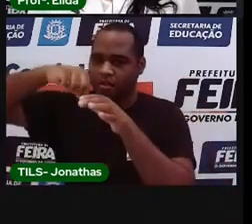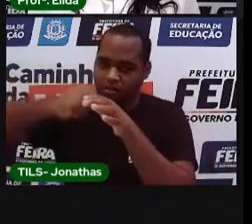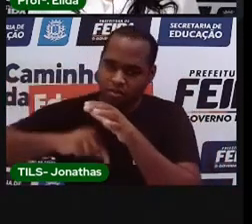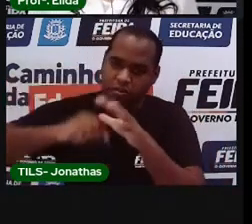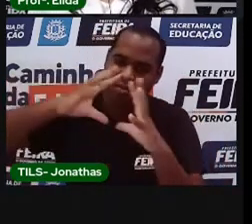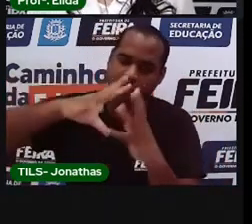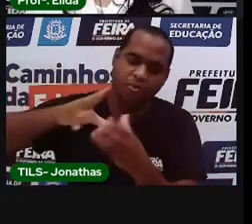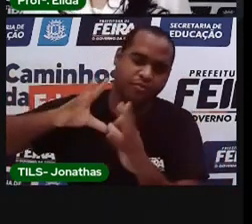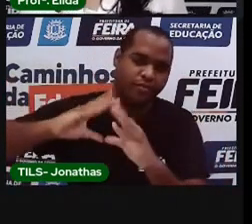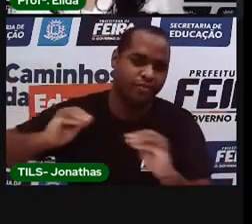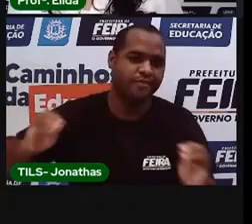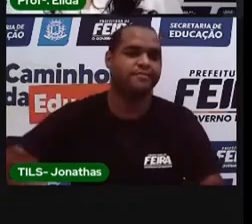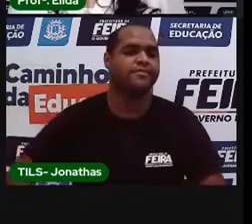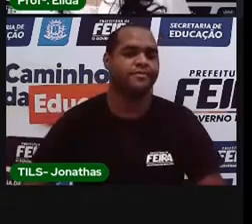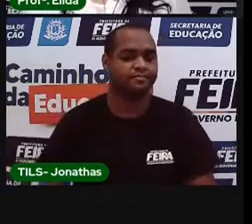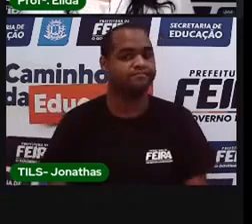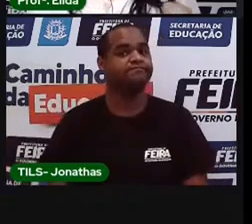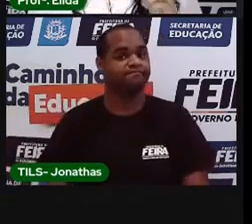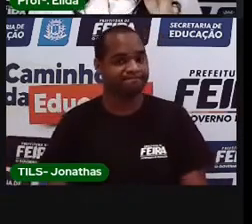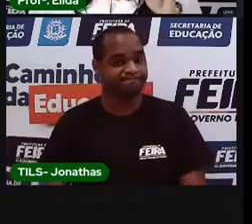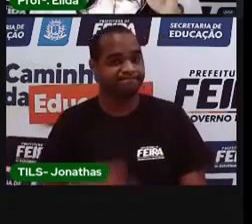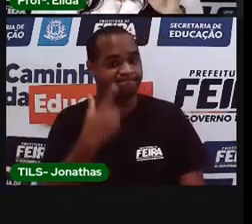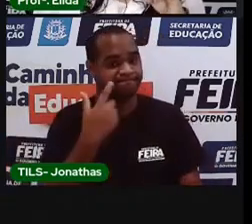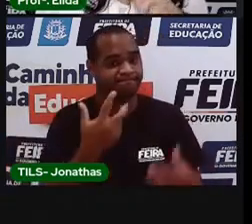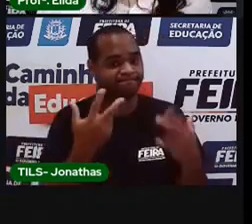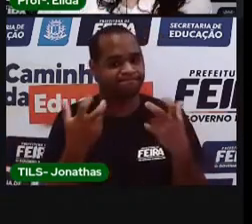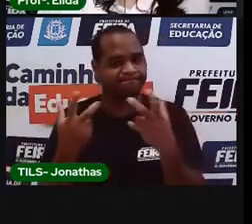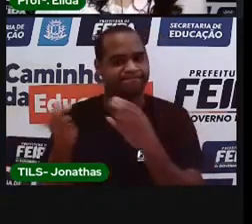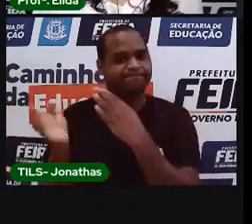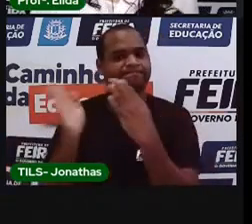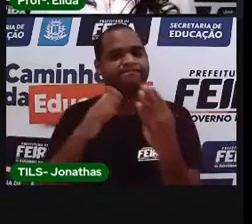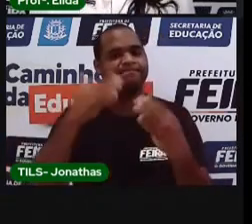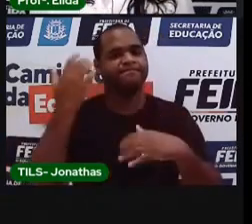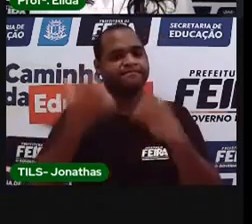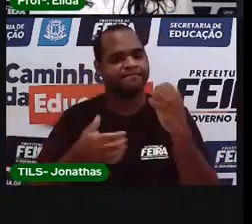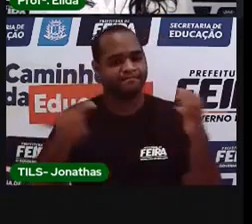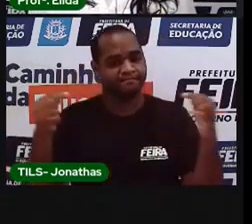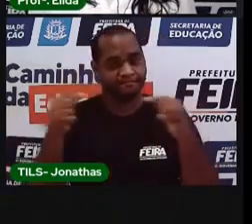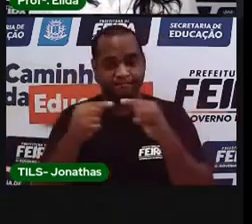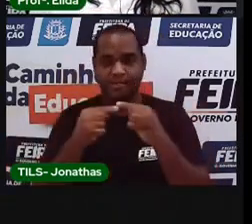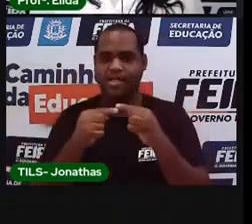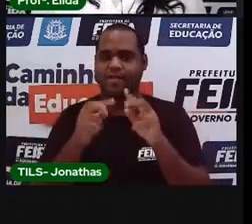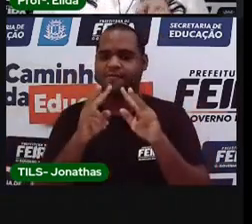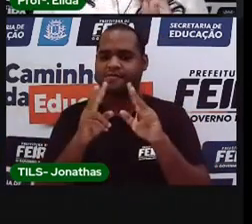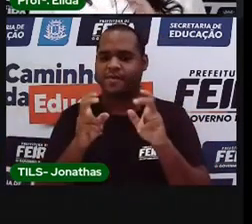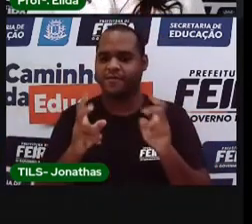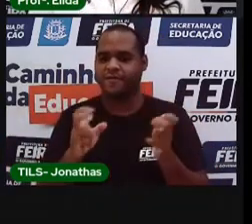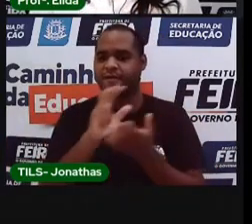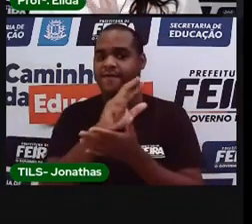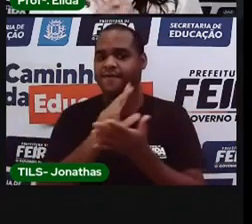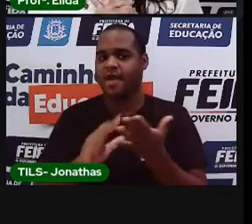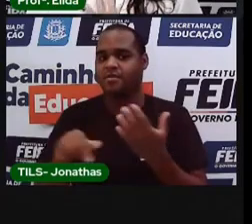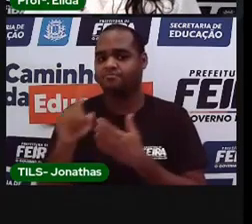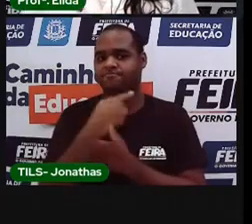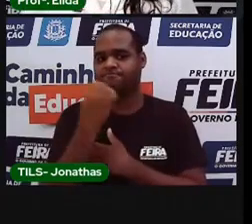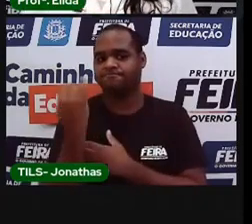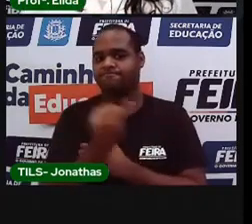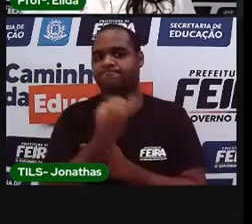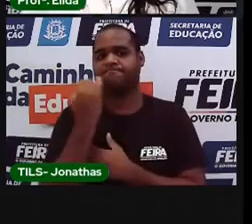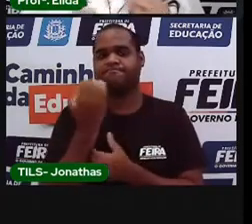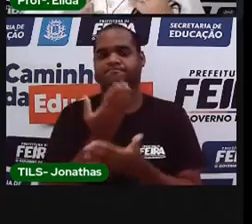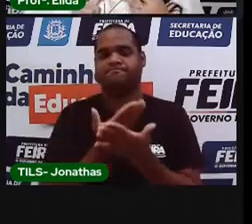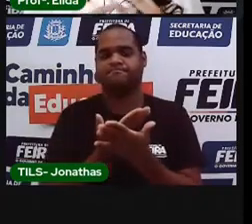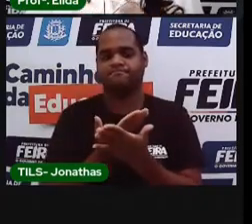fundo e acabou-se o mundo. Nós vimos também os sinais de pontuação. Nós estudamos três